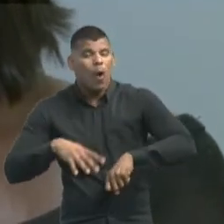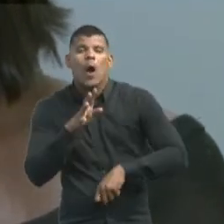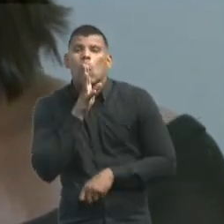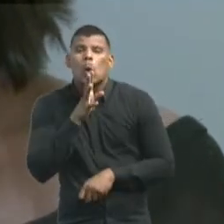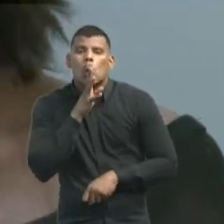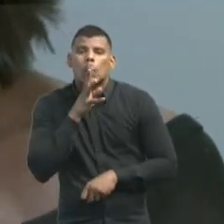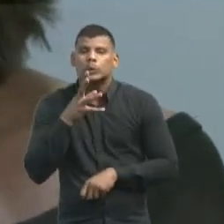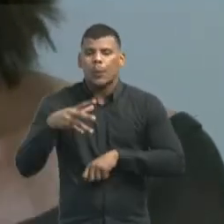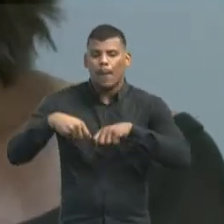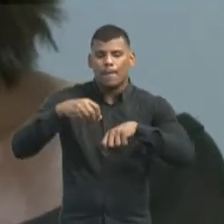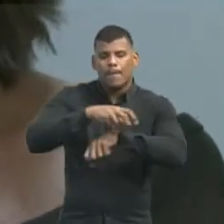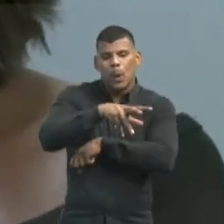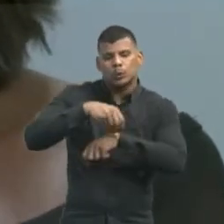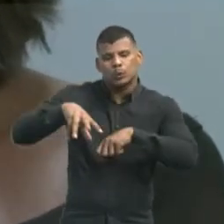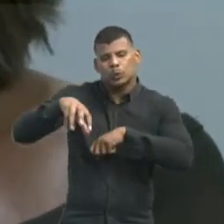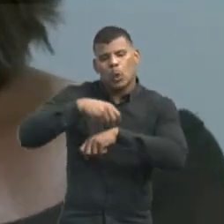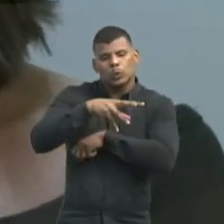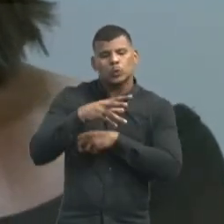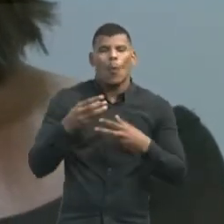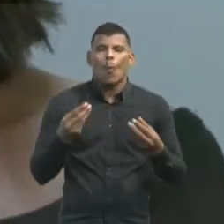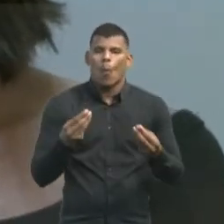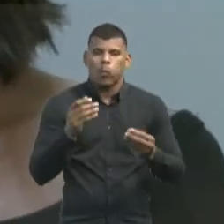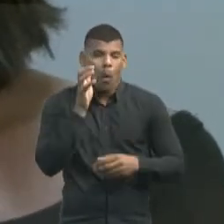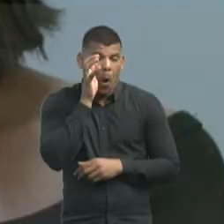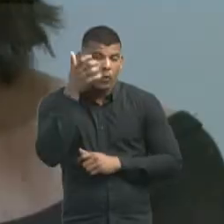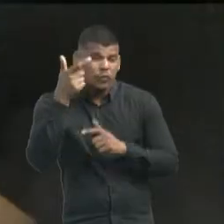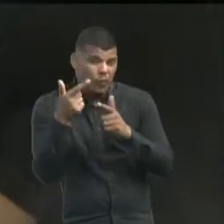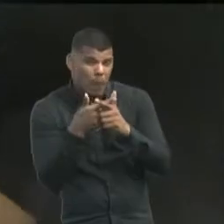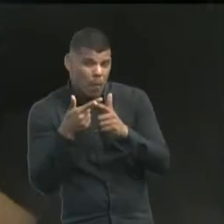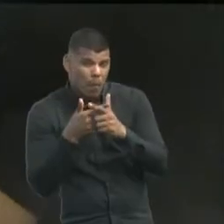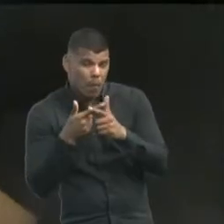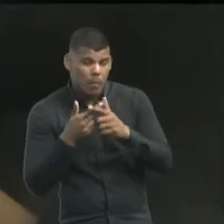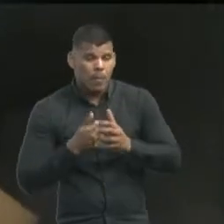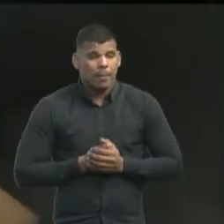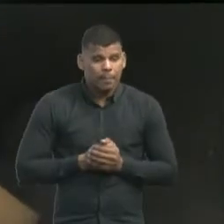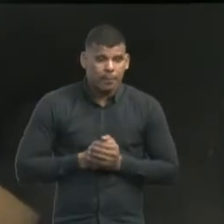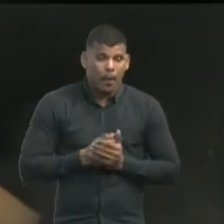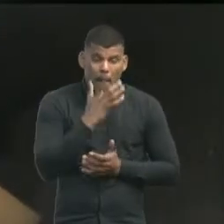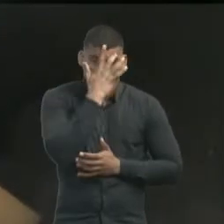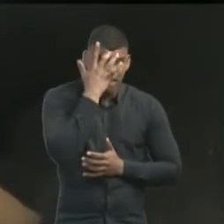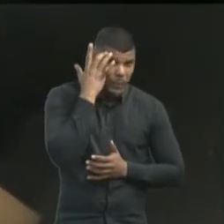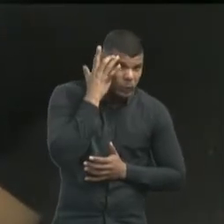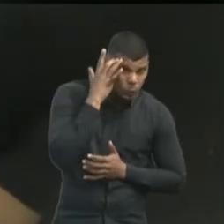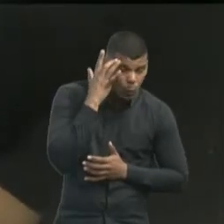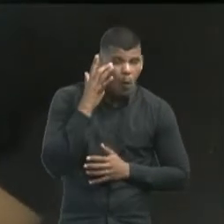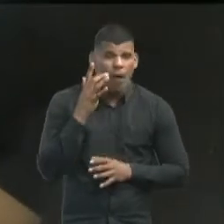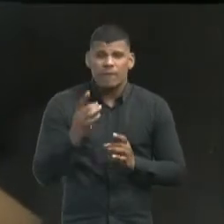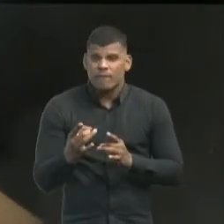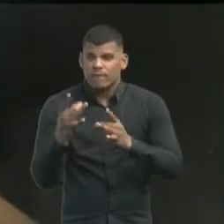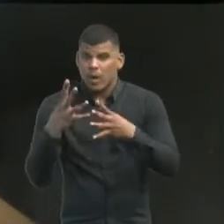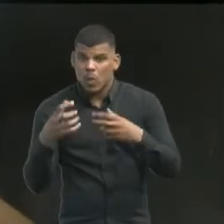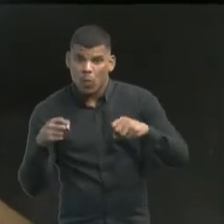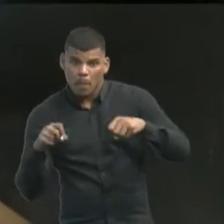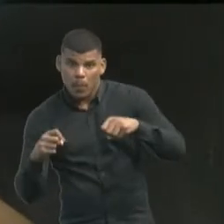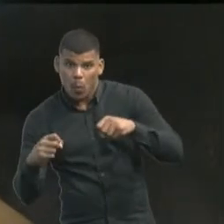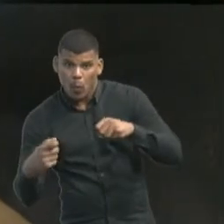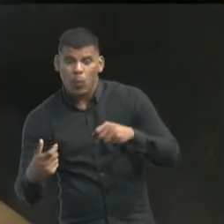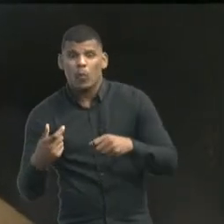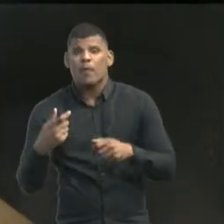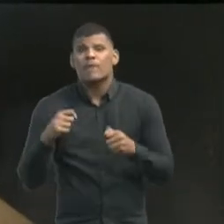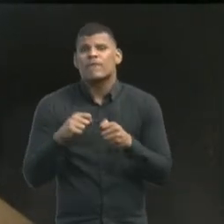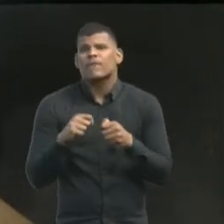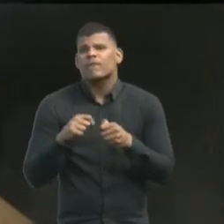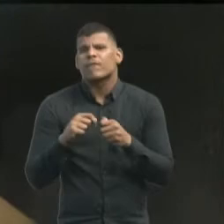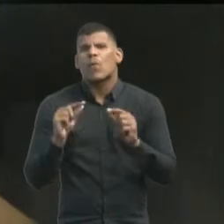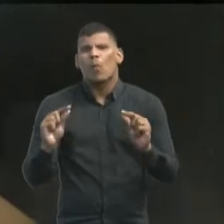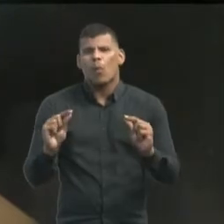precisou recorrer ao serviço para resolver um problema. A pessoa, para quem ela tinha vendido uma moto, não queria fazer